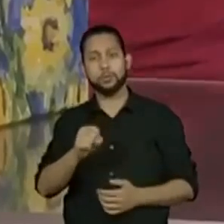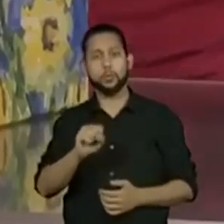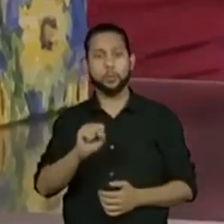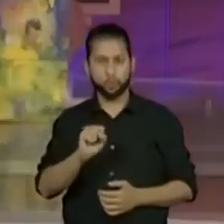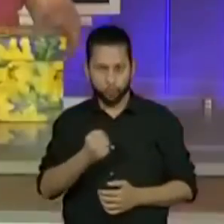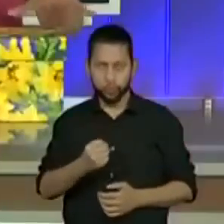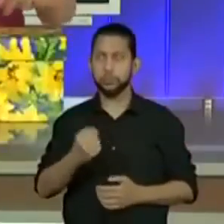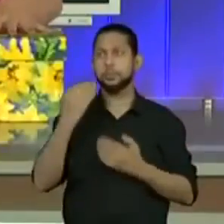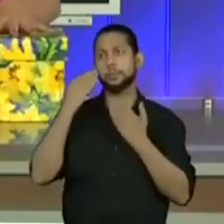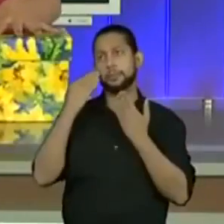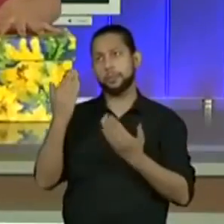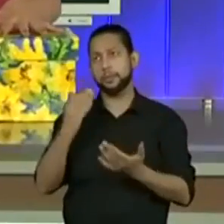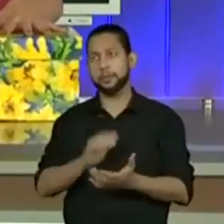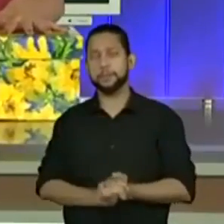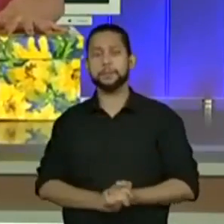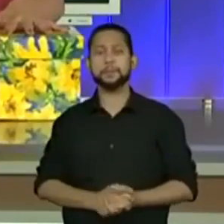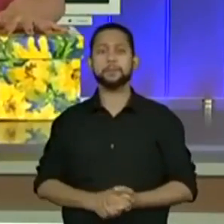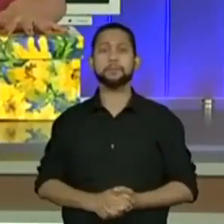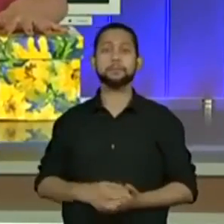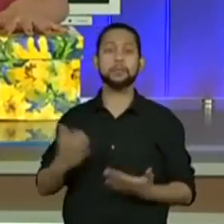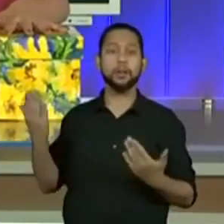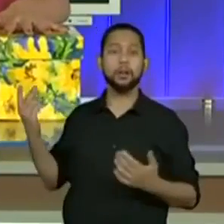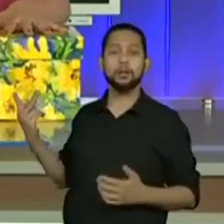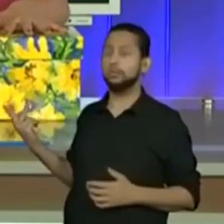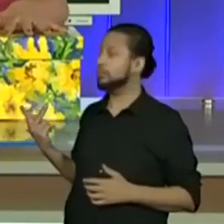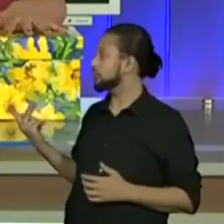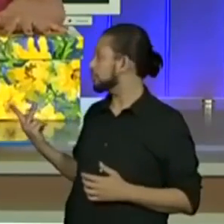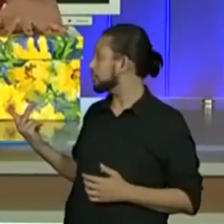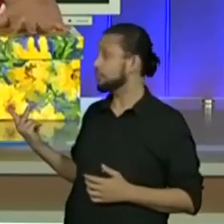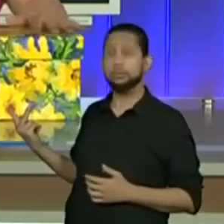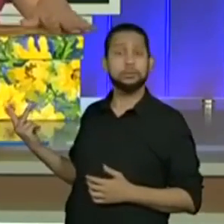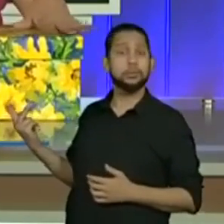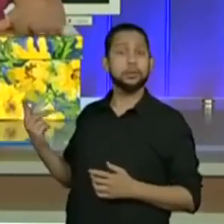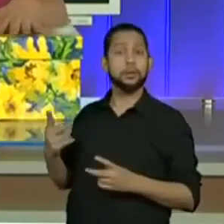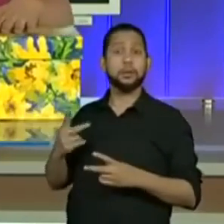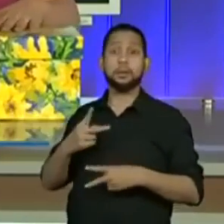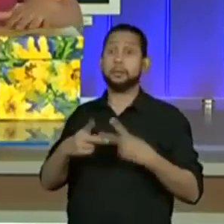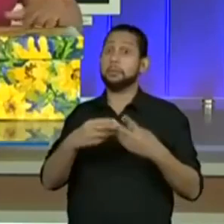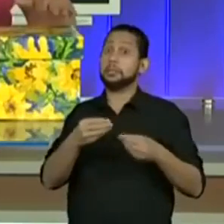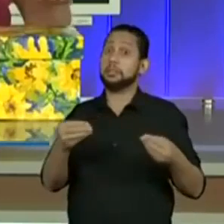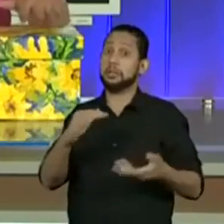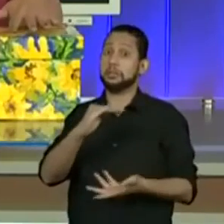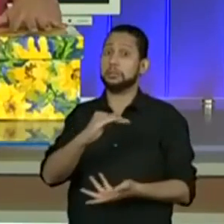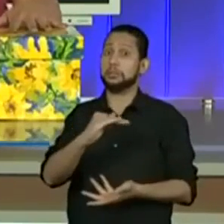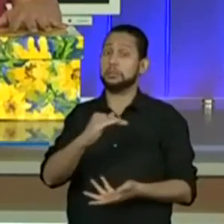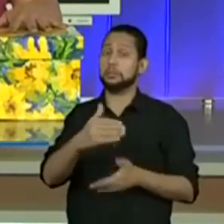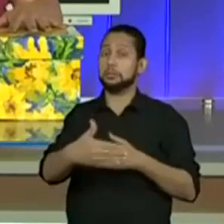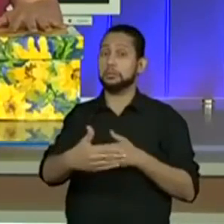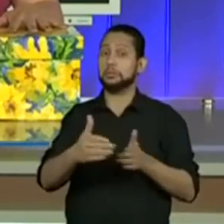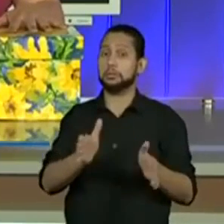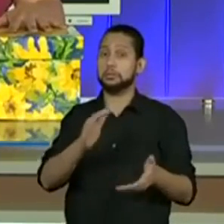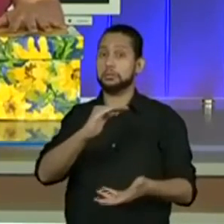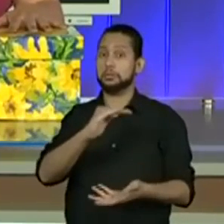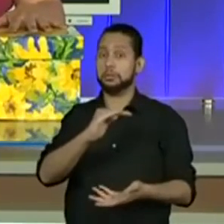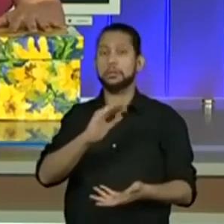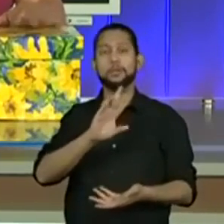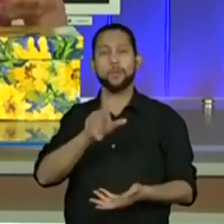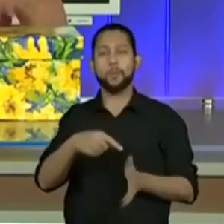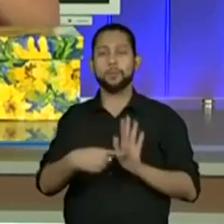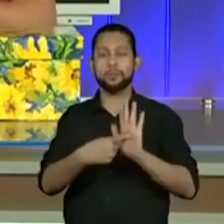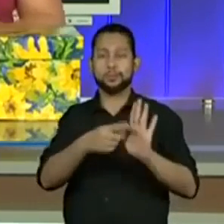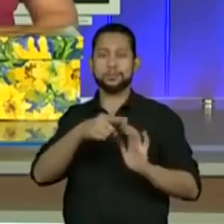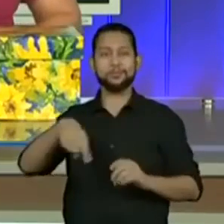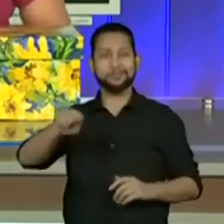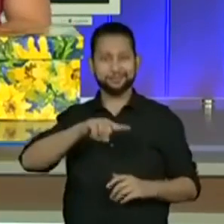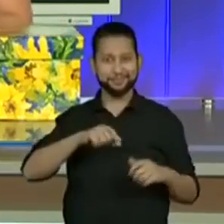Pro. Então aqui, ó, temos duas caixas de presente. Não sei ainda o que tem, mas vou mostrar para vocês, claro, certo?